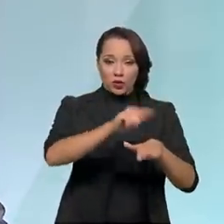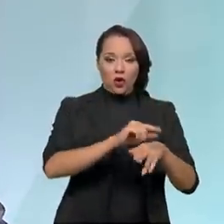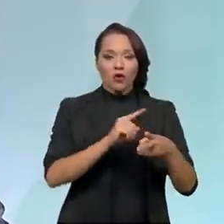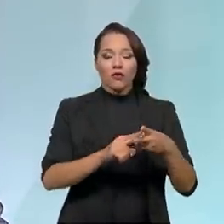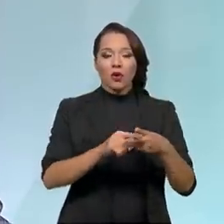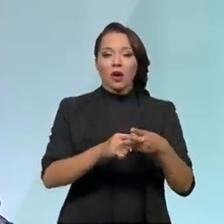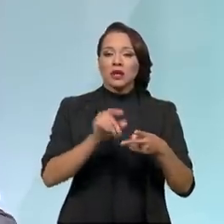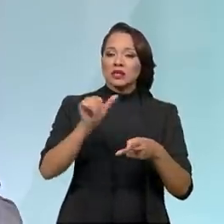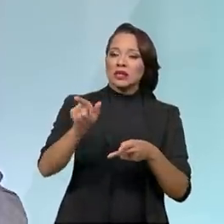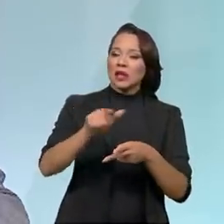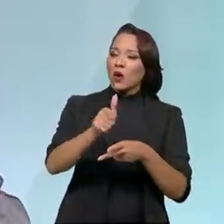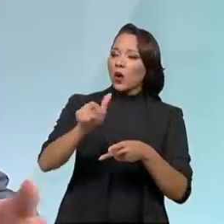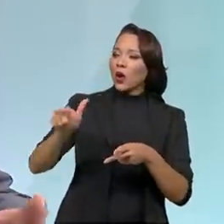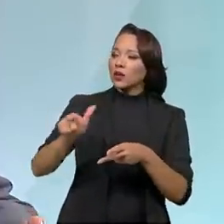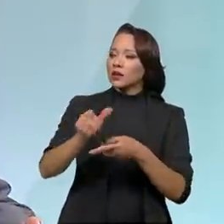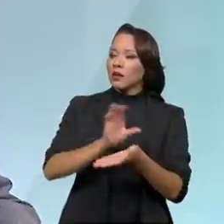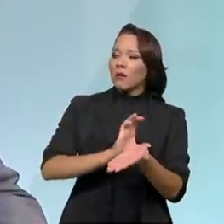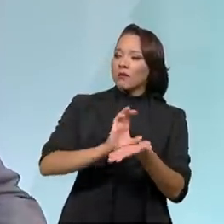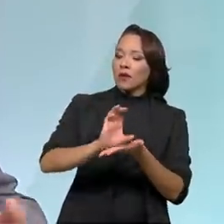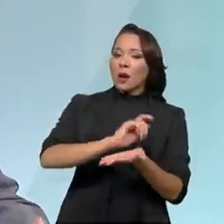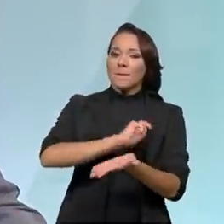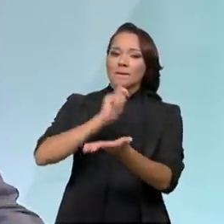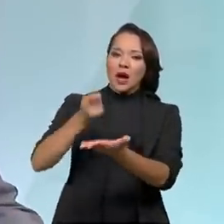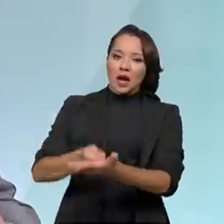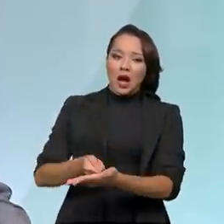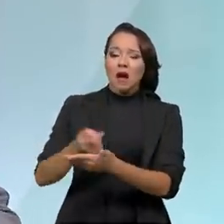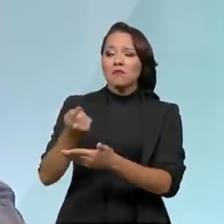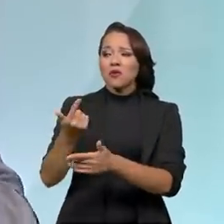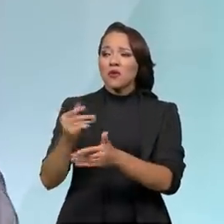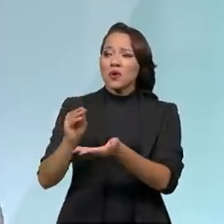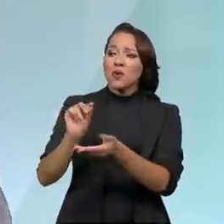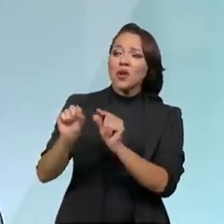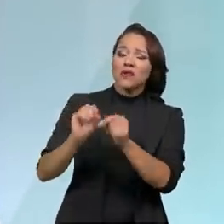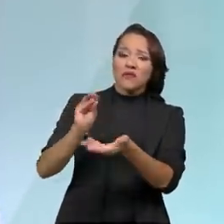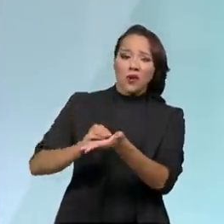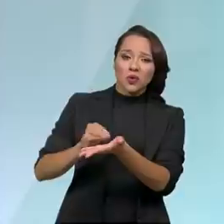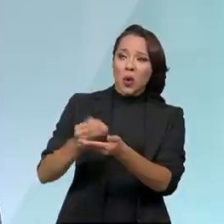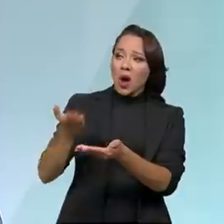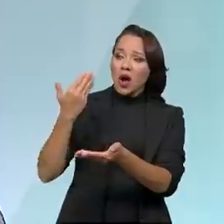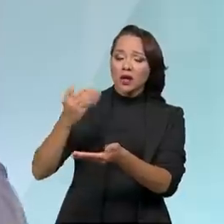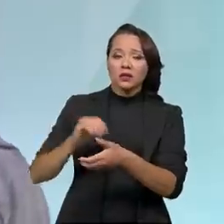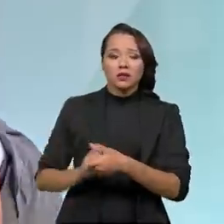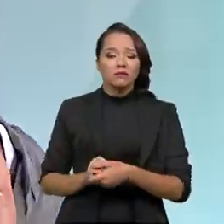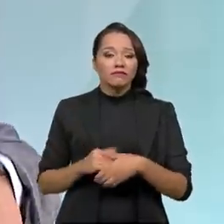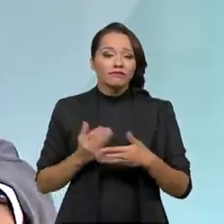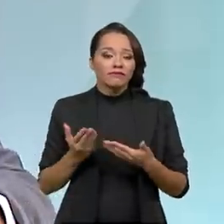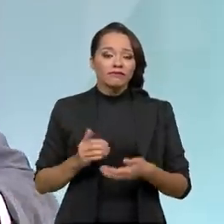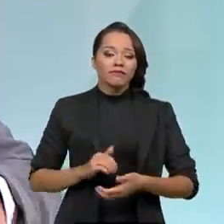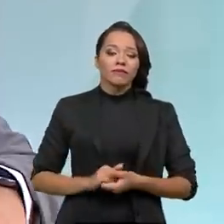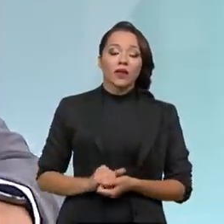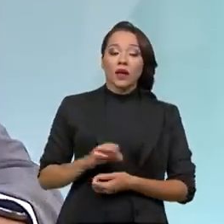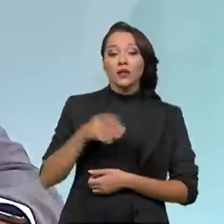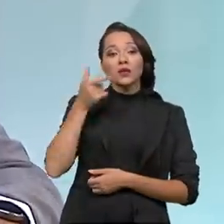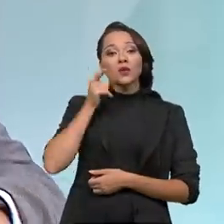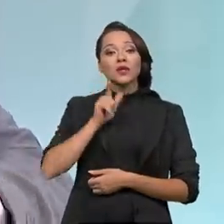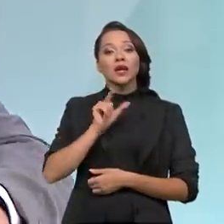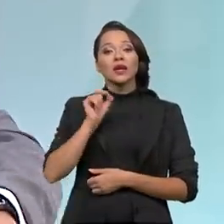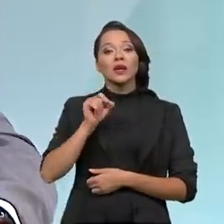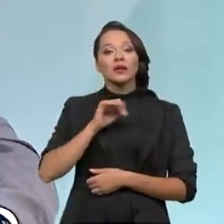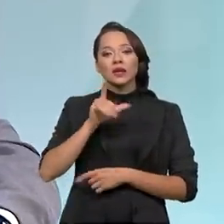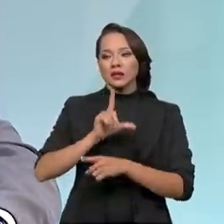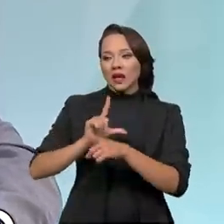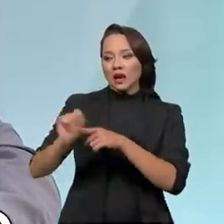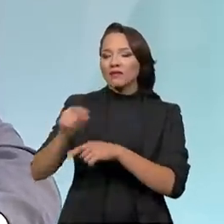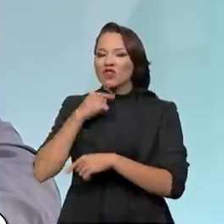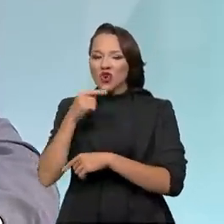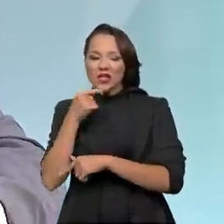indenizar os atuais concessionários pelos investimentos não amortizados e é uma solução ganha-ganha. Ganha quem está saindo, que não